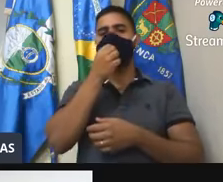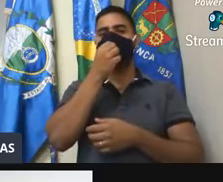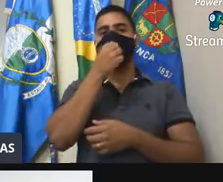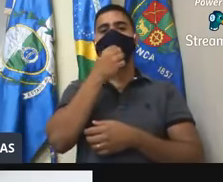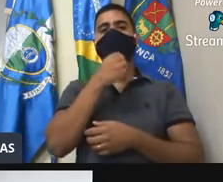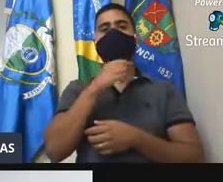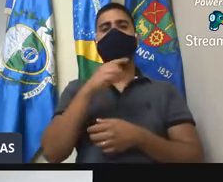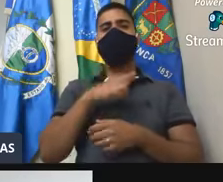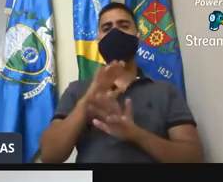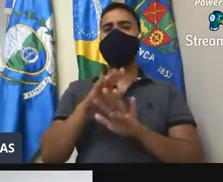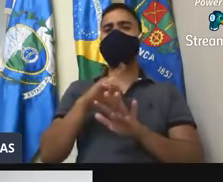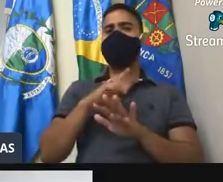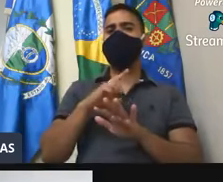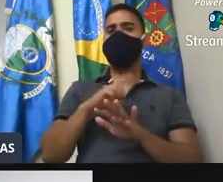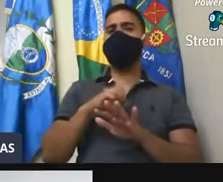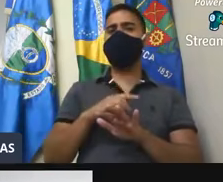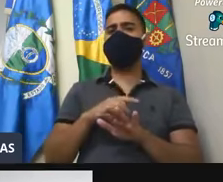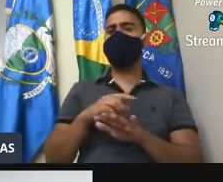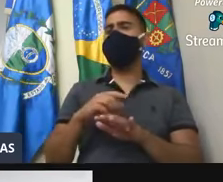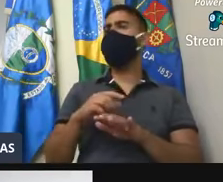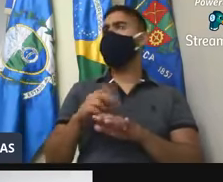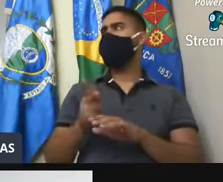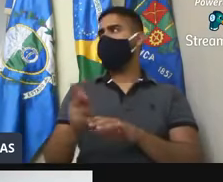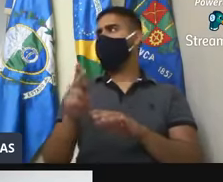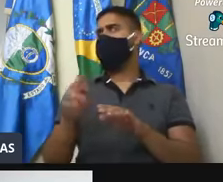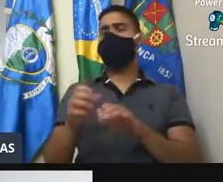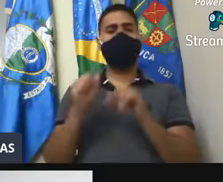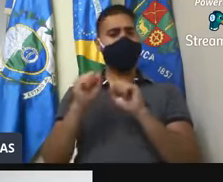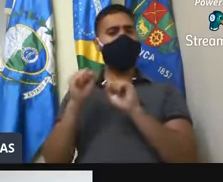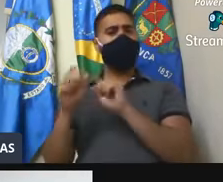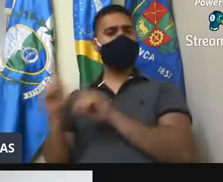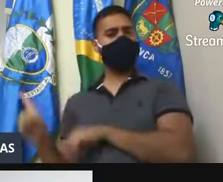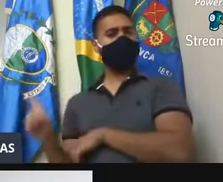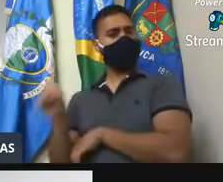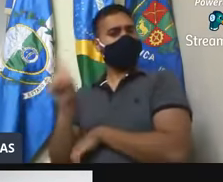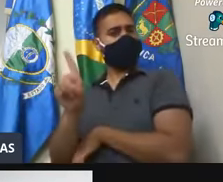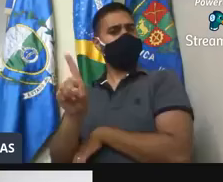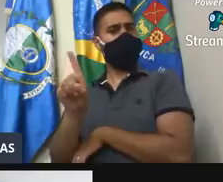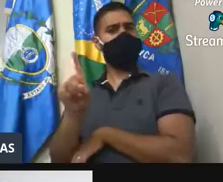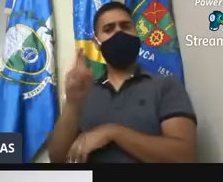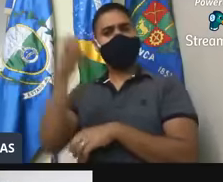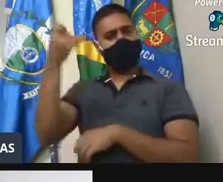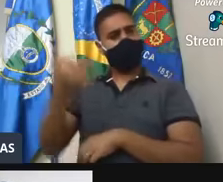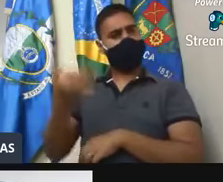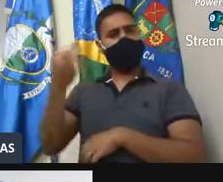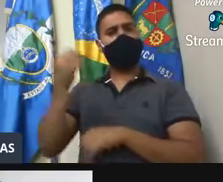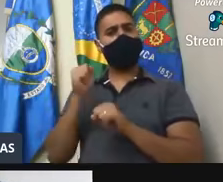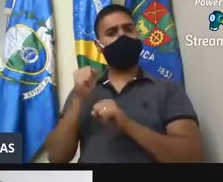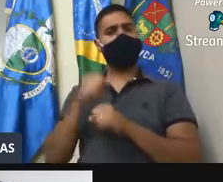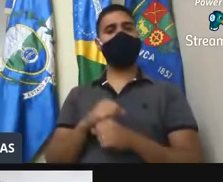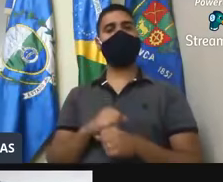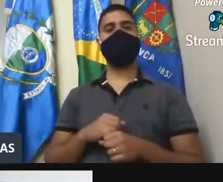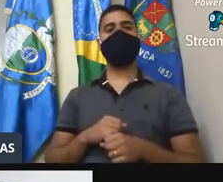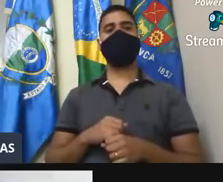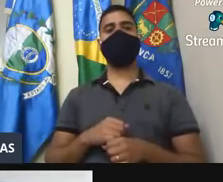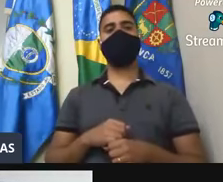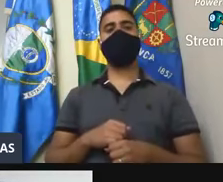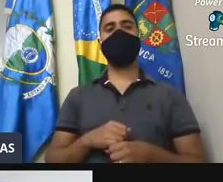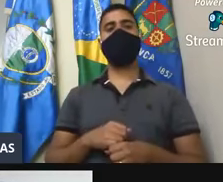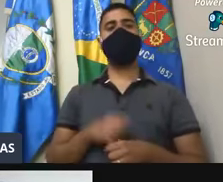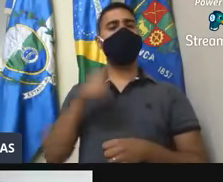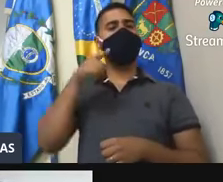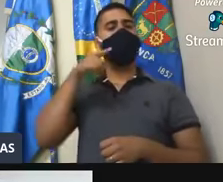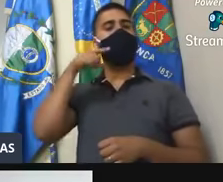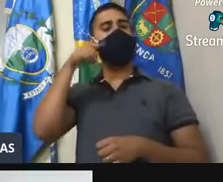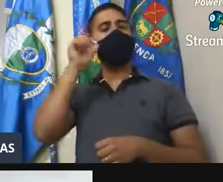ocasião, a gente deixou claro, deixar aberta a porta, pra que se viesse falar sobre isso. Então, é, diante desse episódio, ontem entrei em